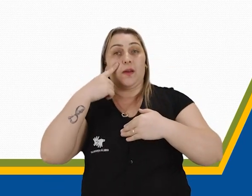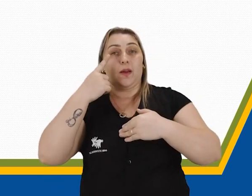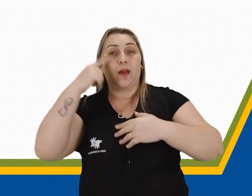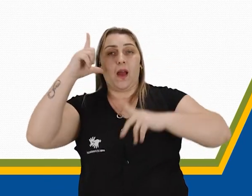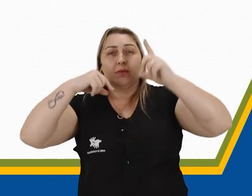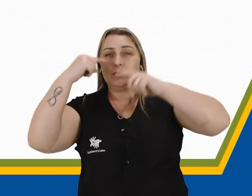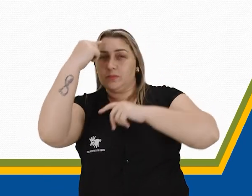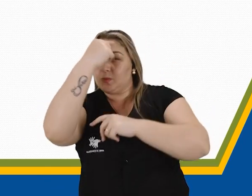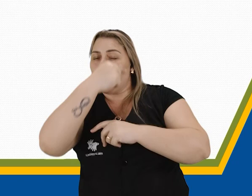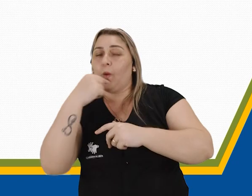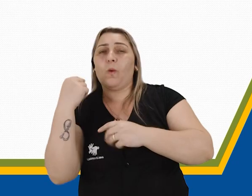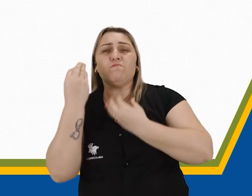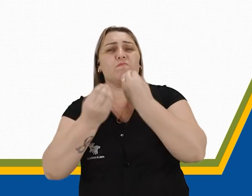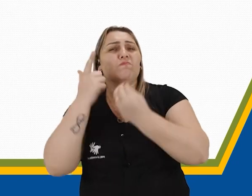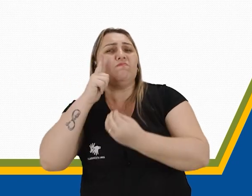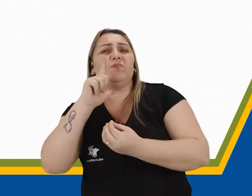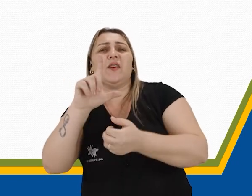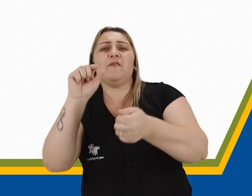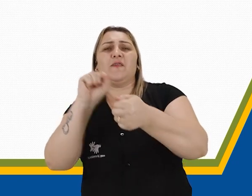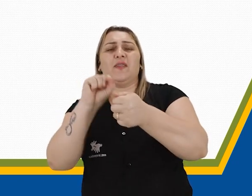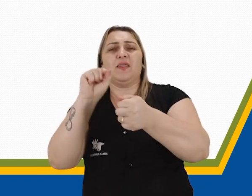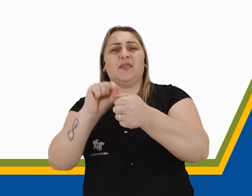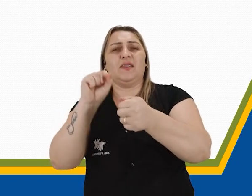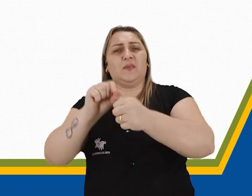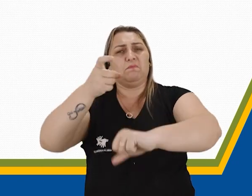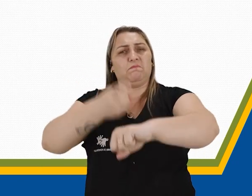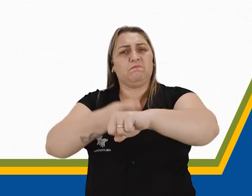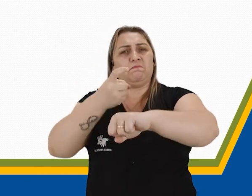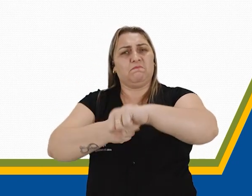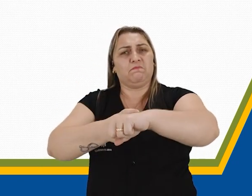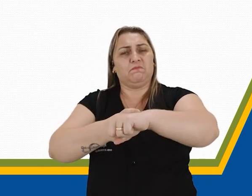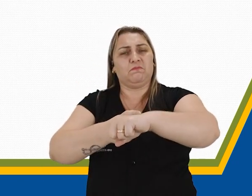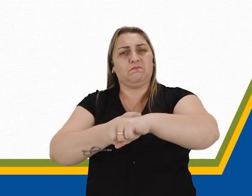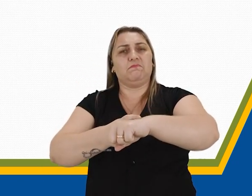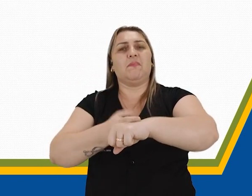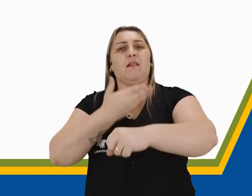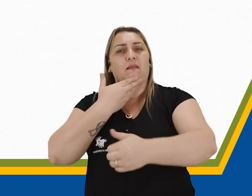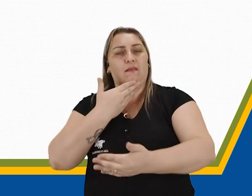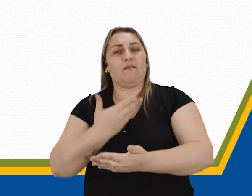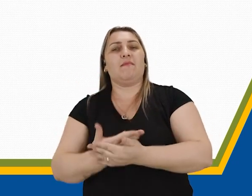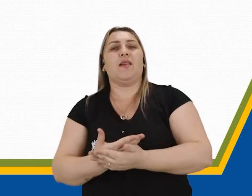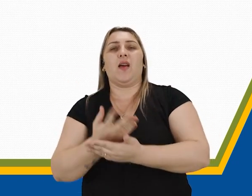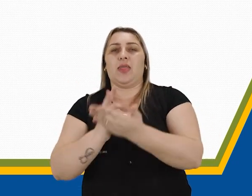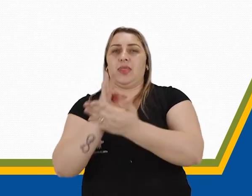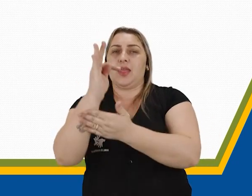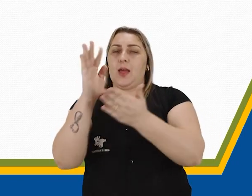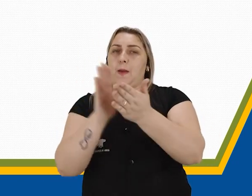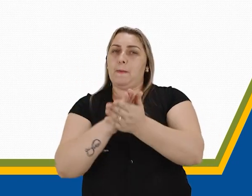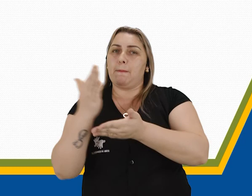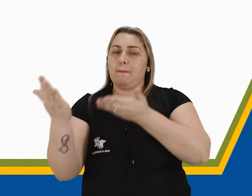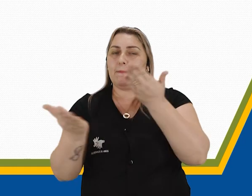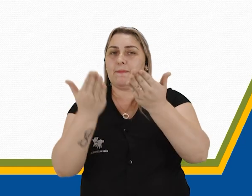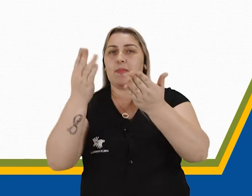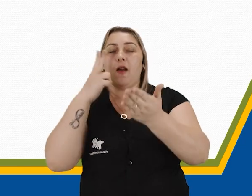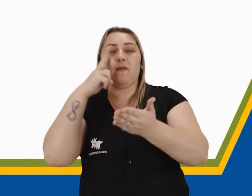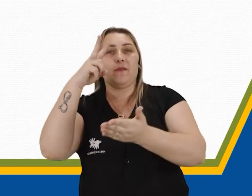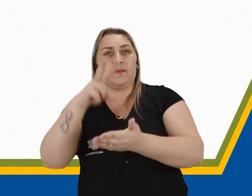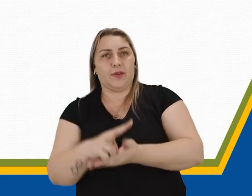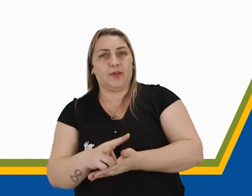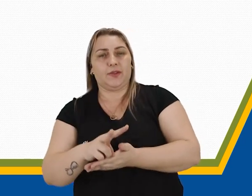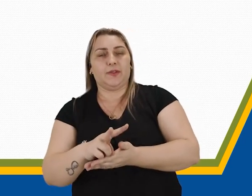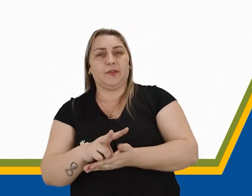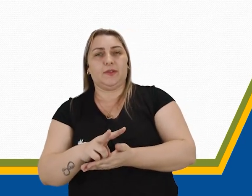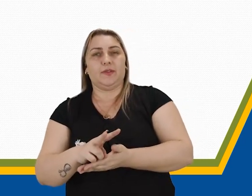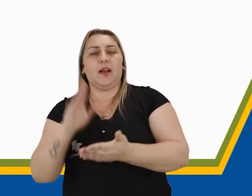rosto, como que eles conseguiam fazer isso no mármore. Eu fico impressionada. Era uma técnica incrível. Observem que nós vamos